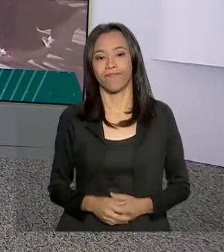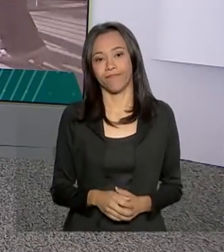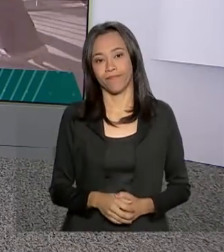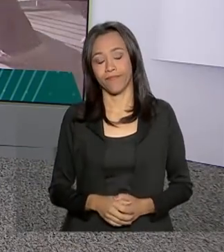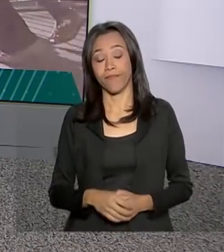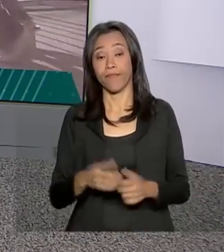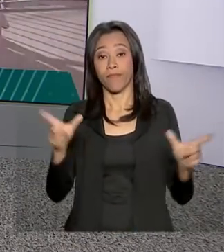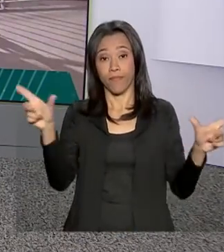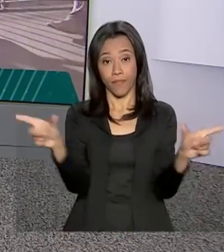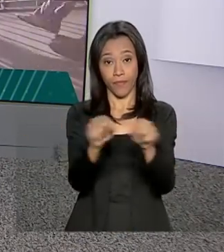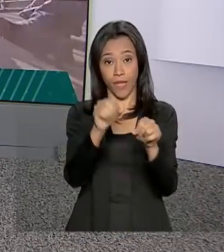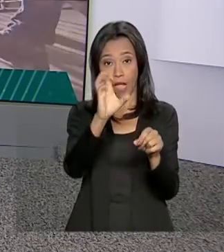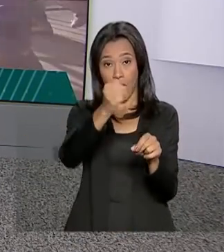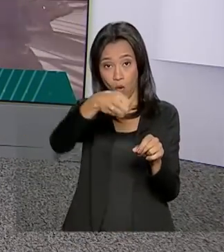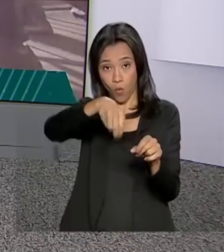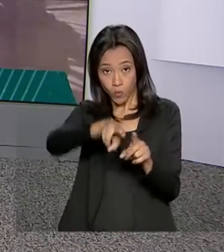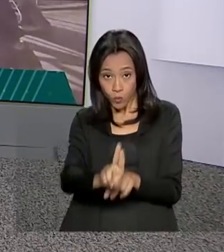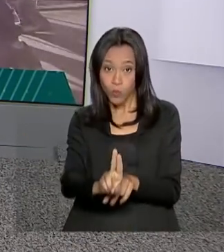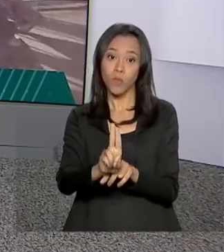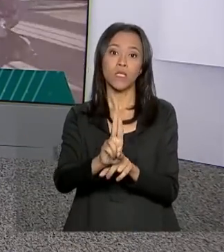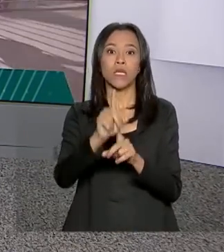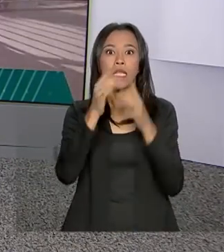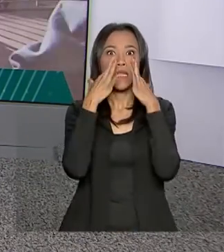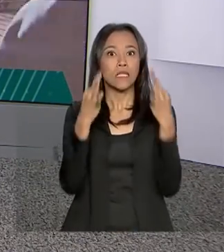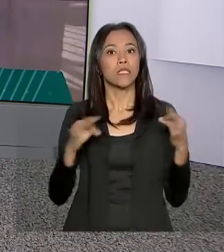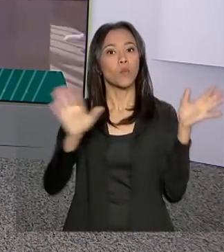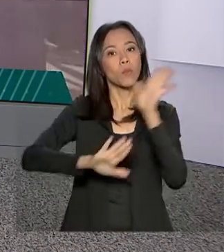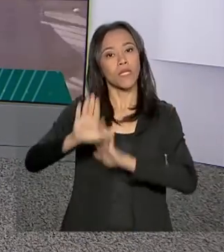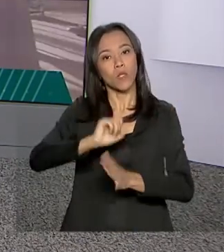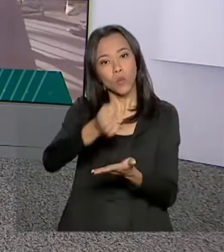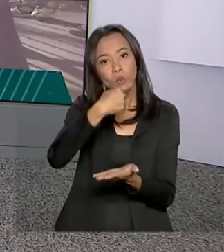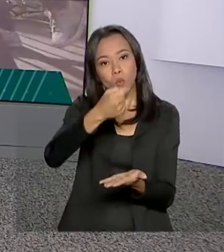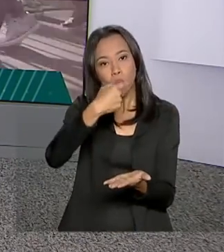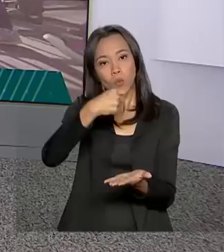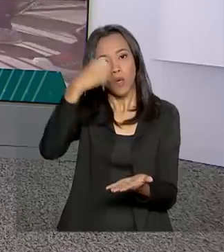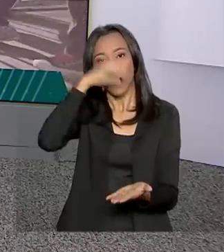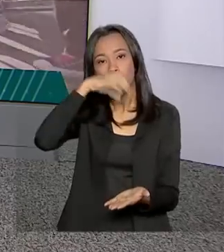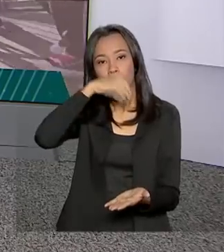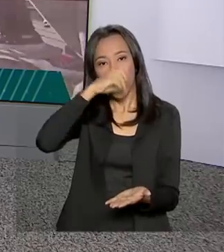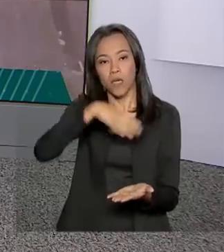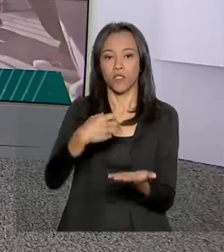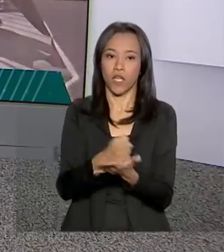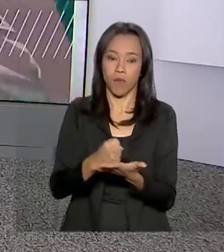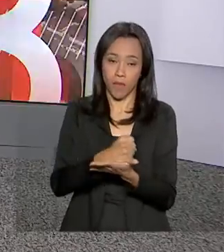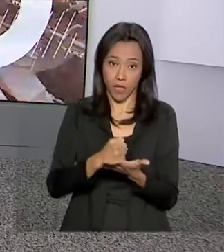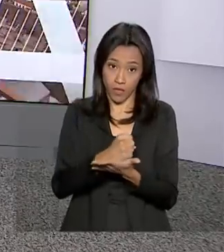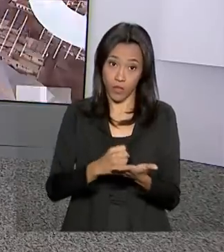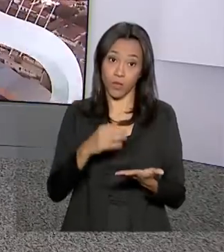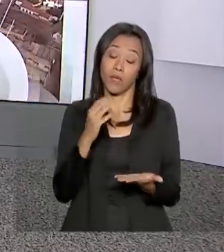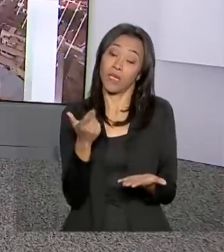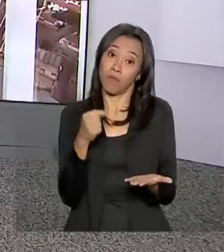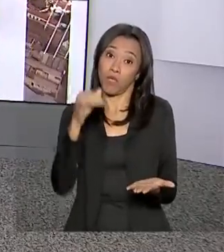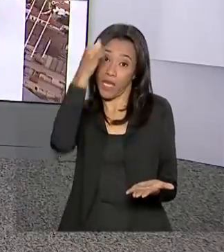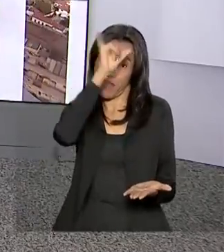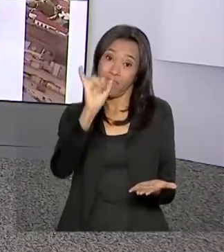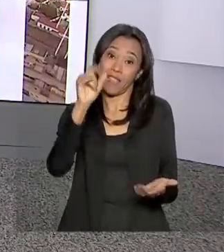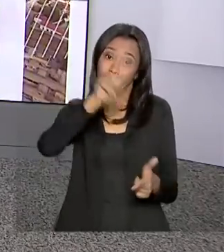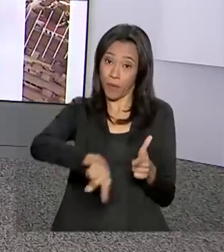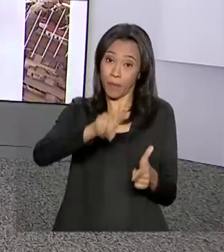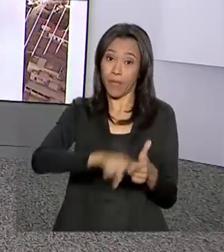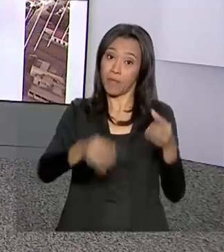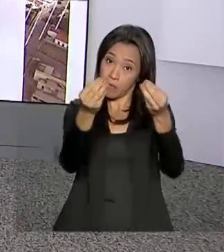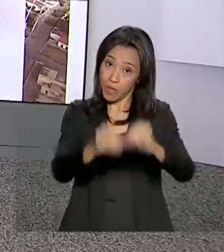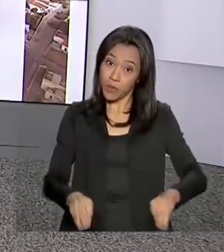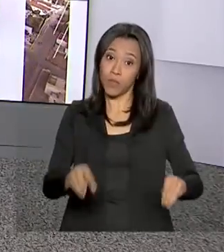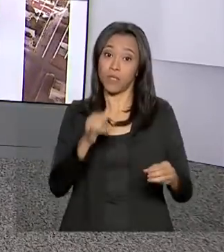A ONU faz um alerta sobre o uso indiscriminado de antibióticos. O consumo pode aumentar a resistência ao tratamento de muitas doenças infecciosas,